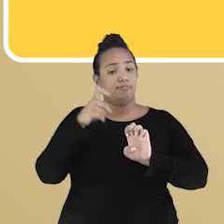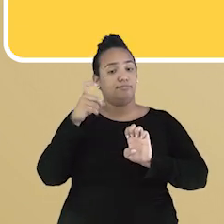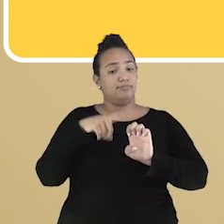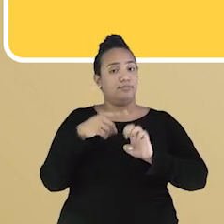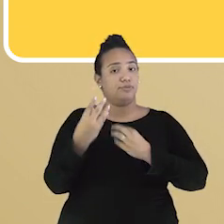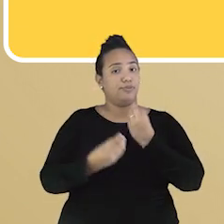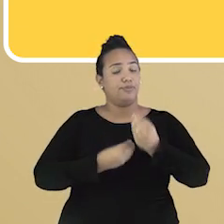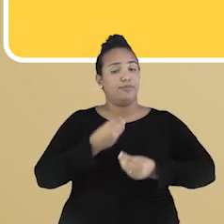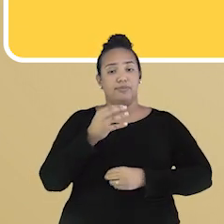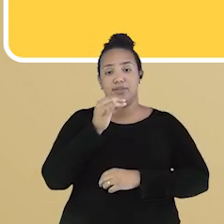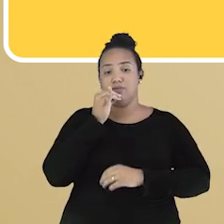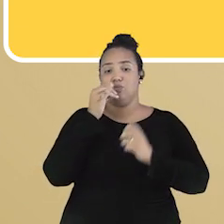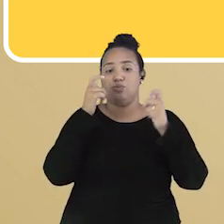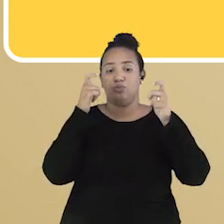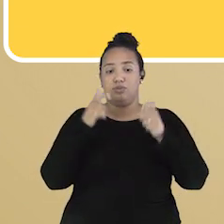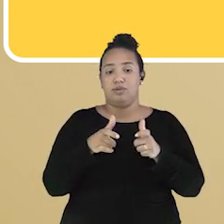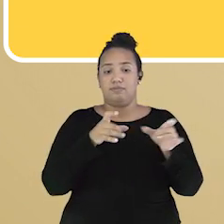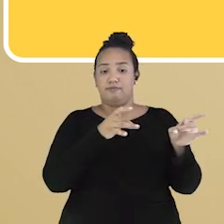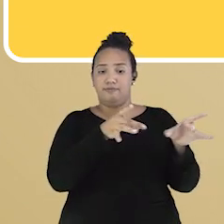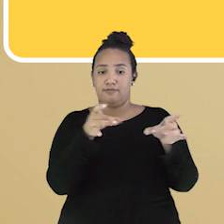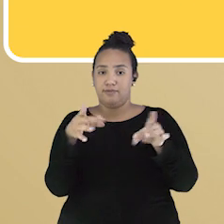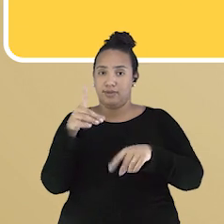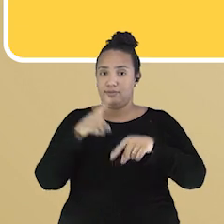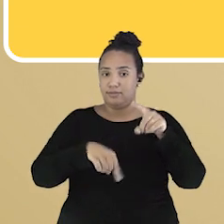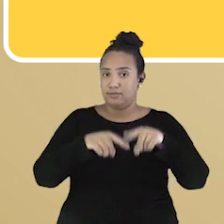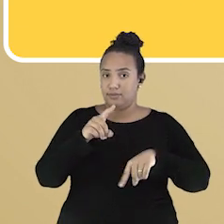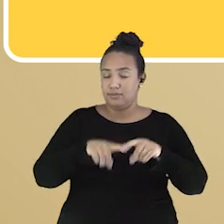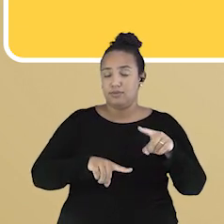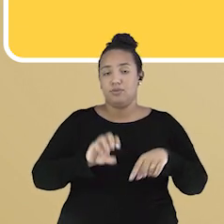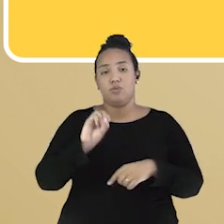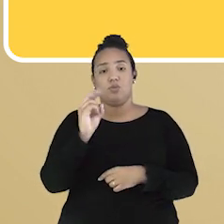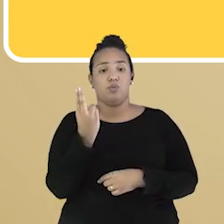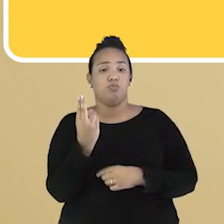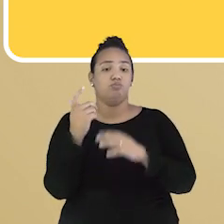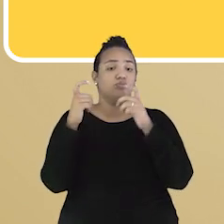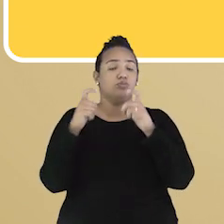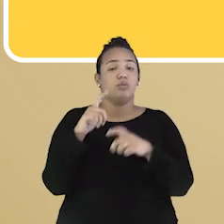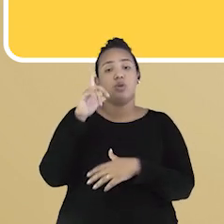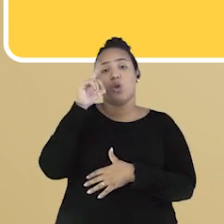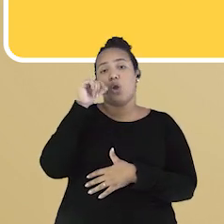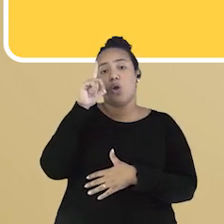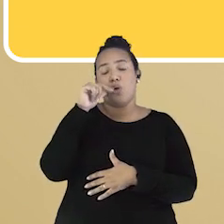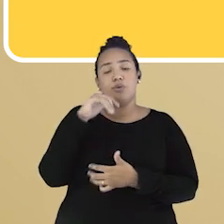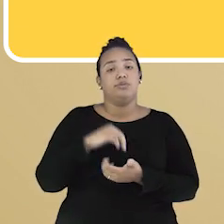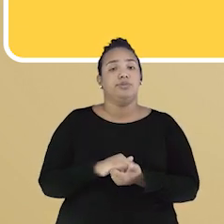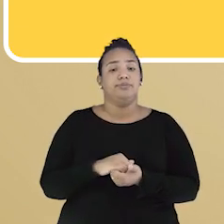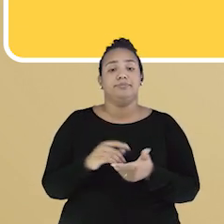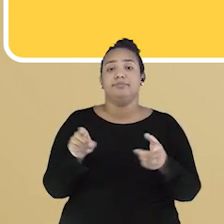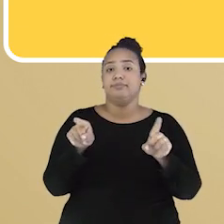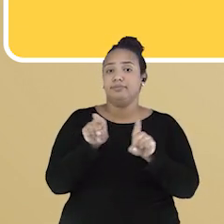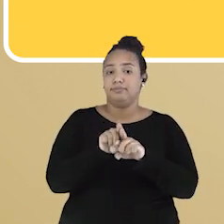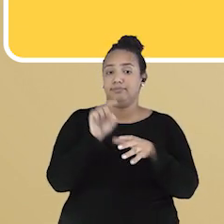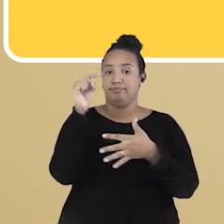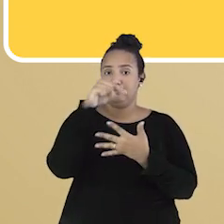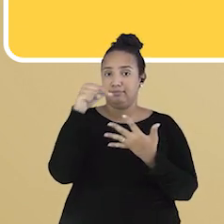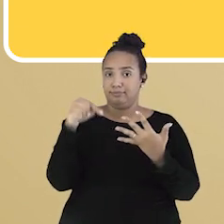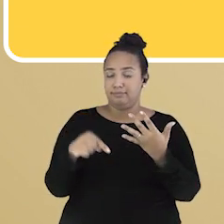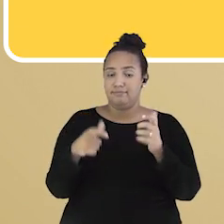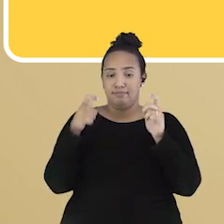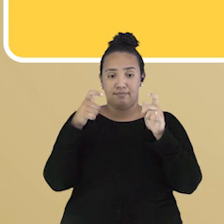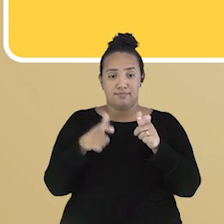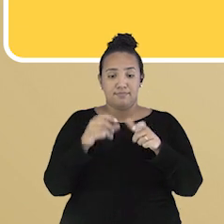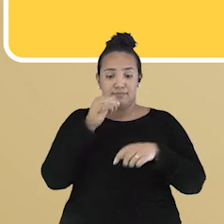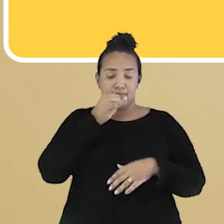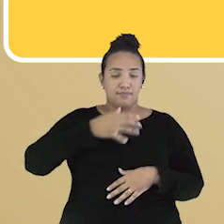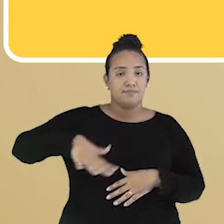seja para pensar onde vender os produtos, onde abrir uma loja ou a sua produção. Os fatores envolvidos na localização,